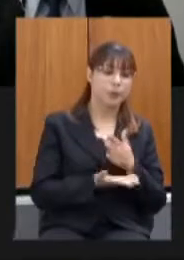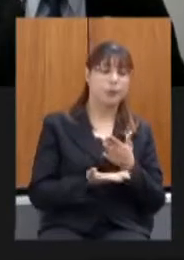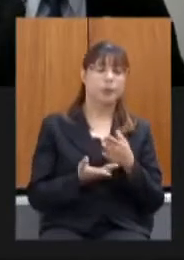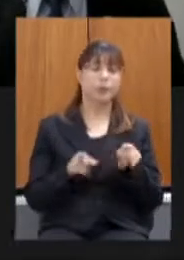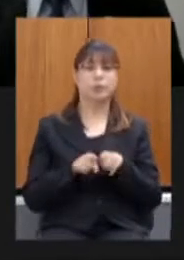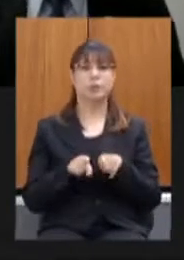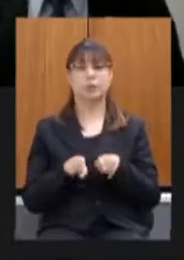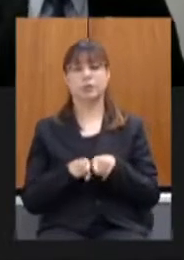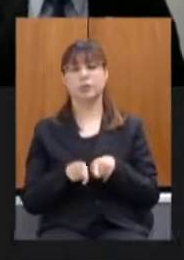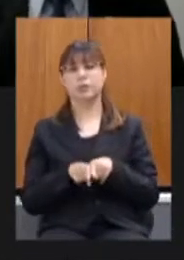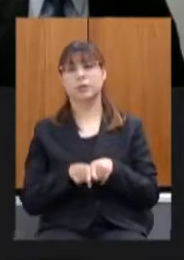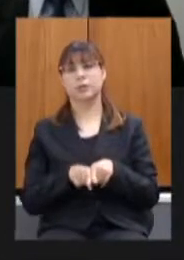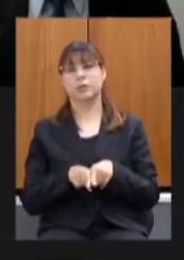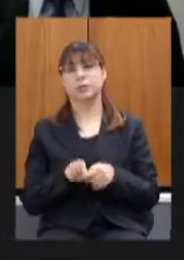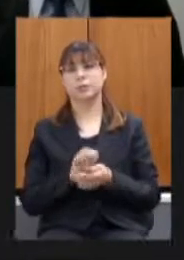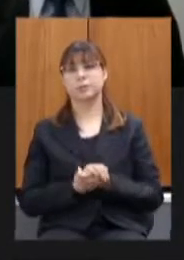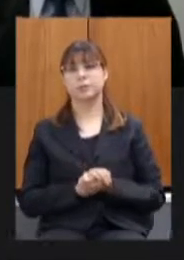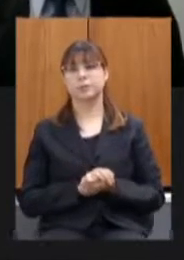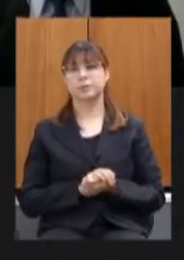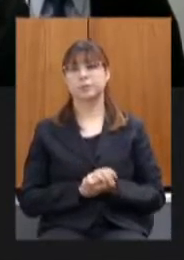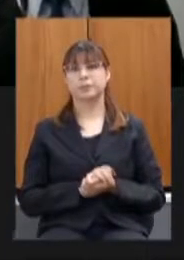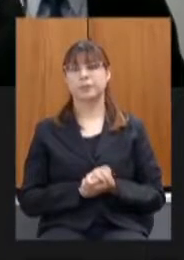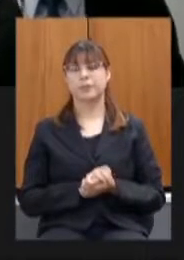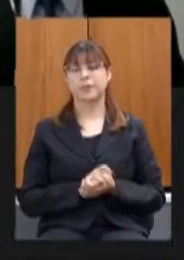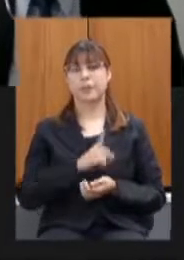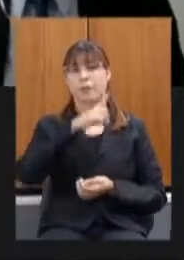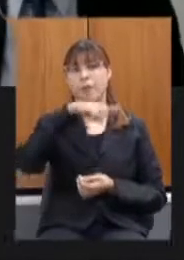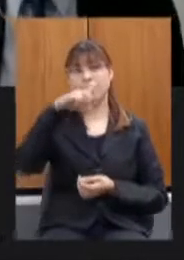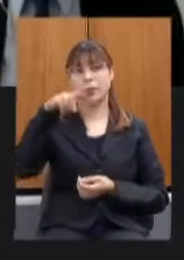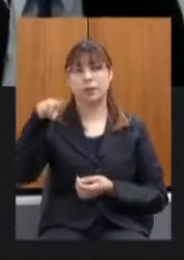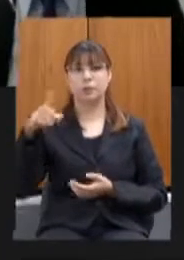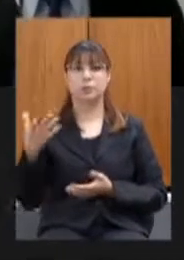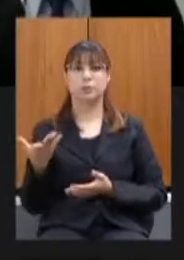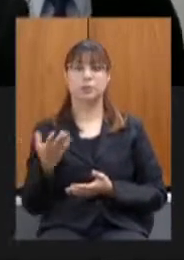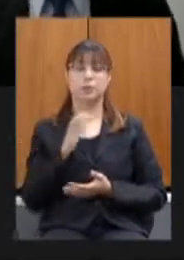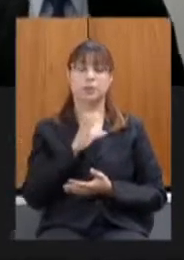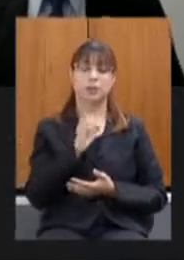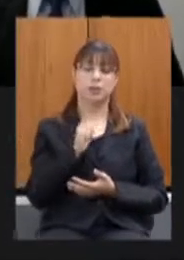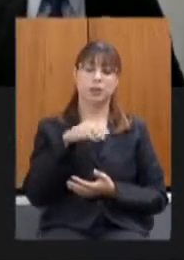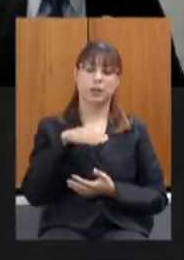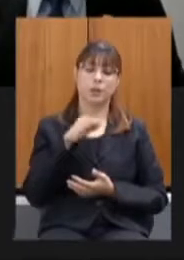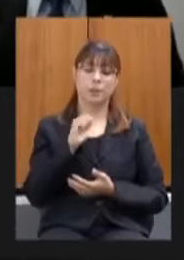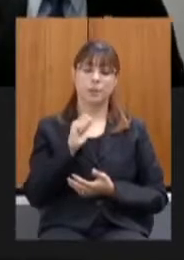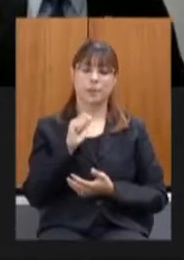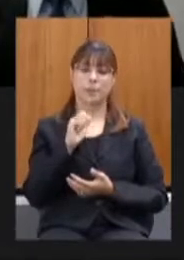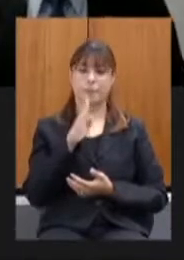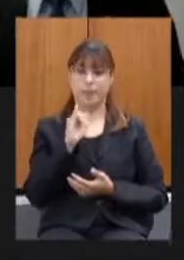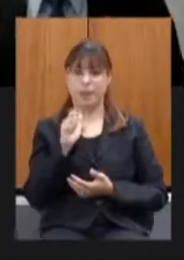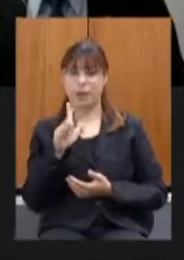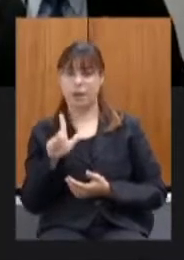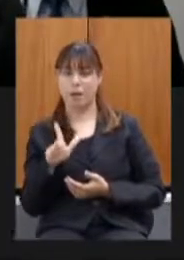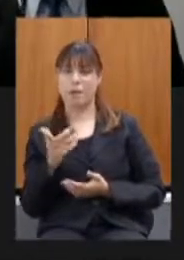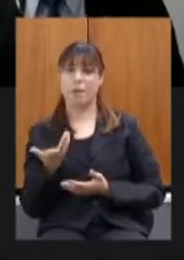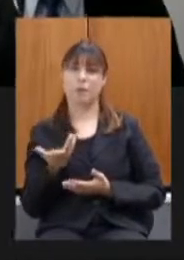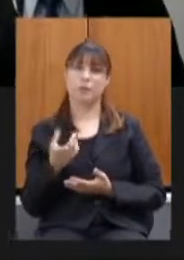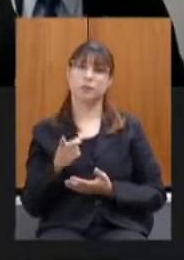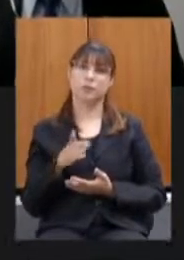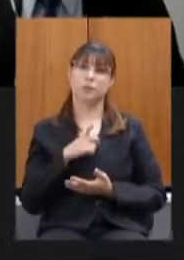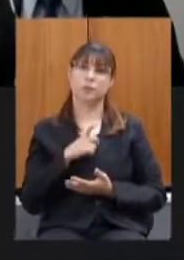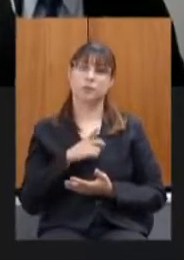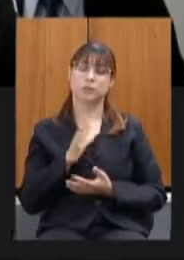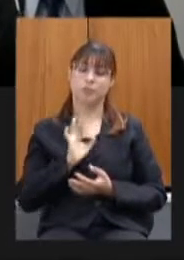cada a variação diz por exemplo cambial a dívida pública lastreada nós temos um dos maiores